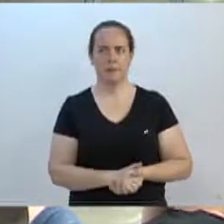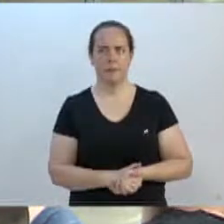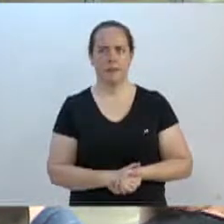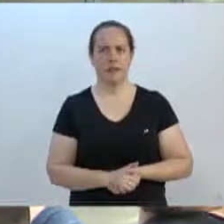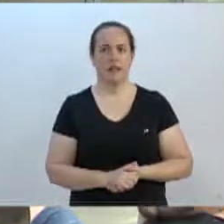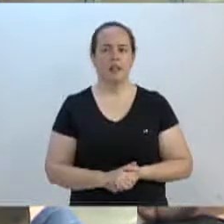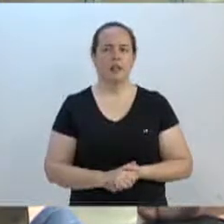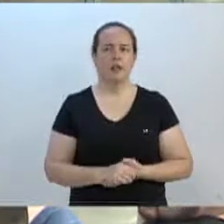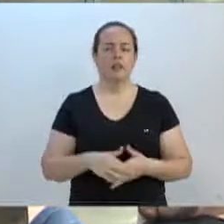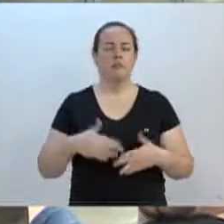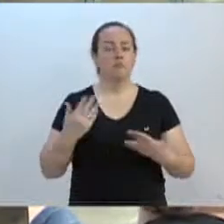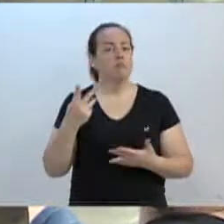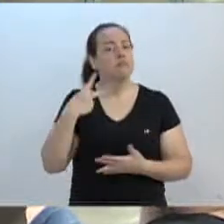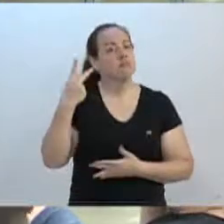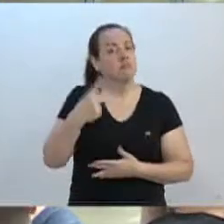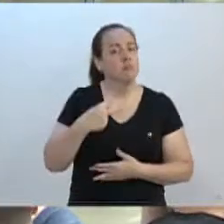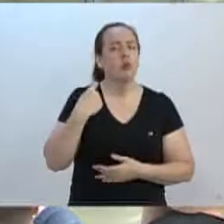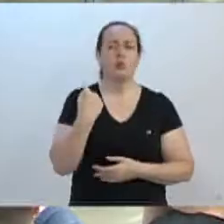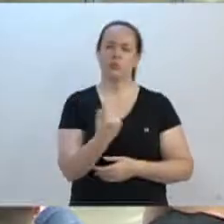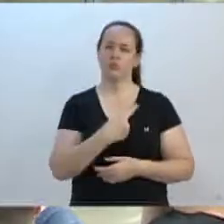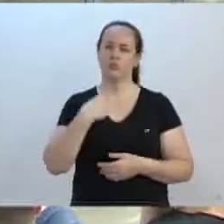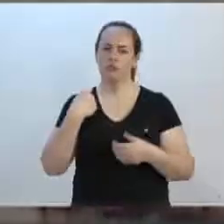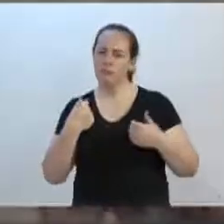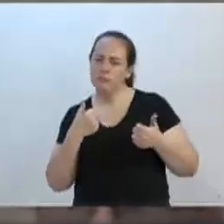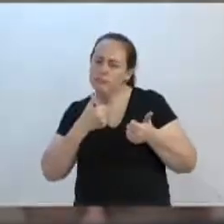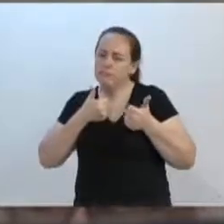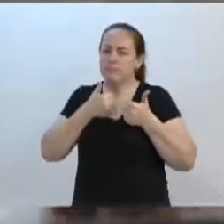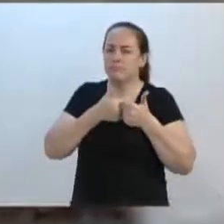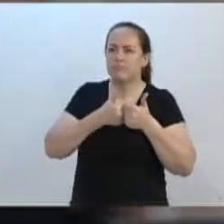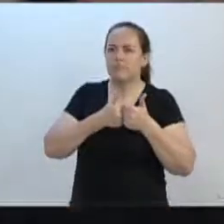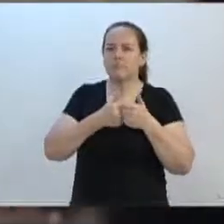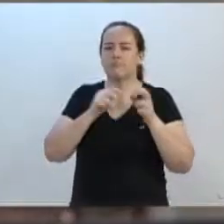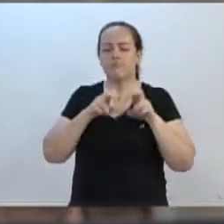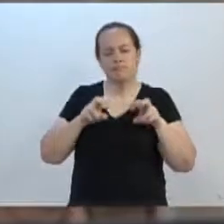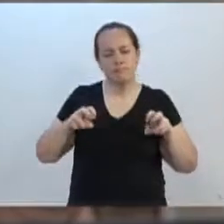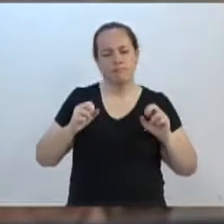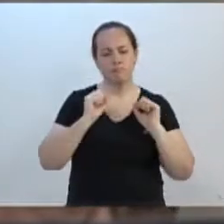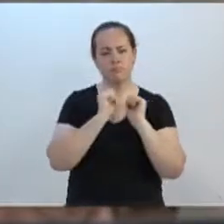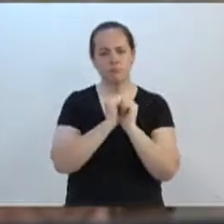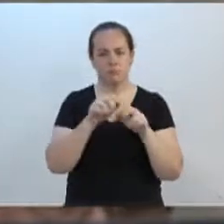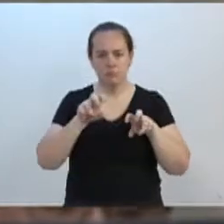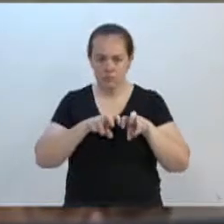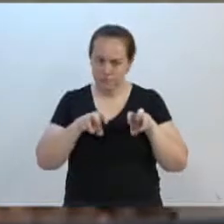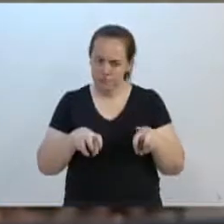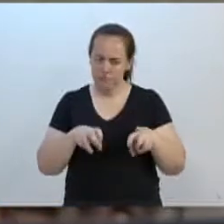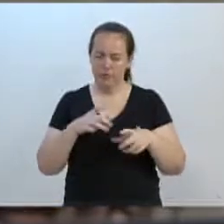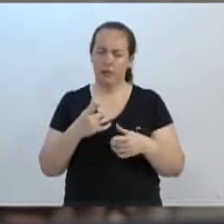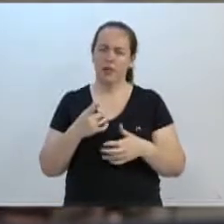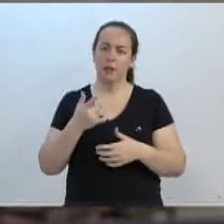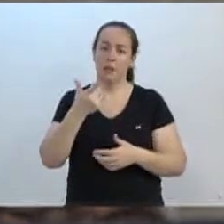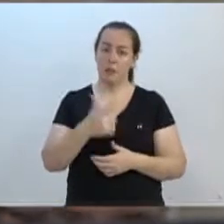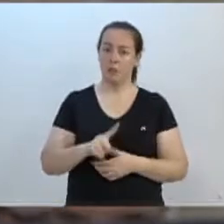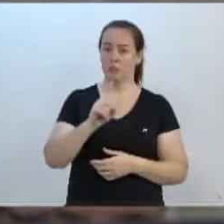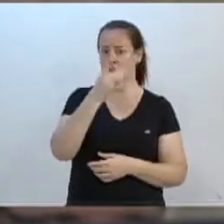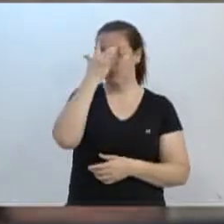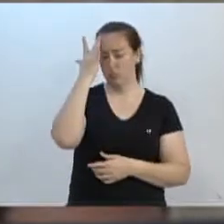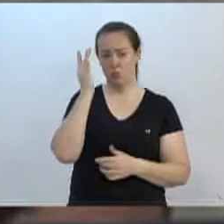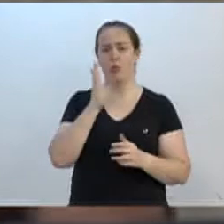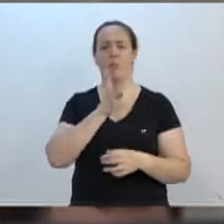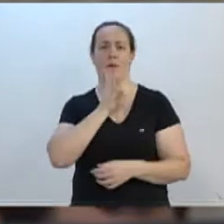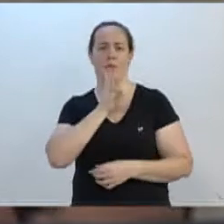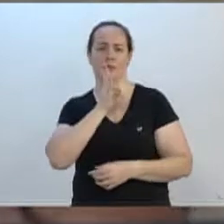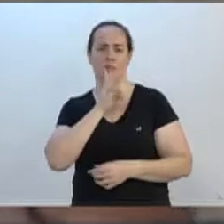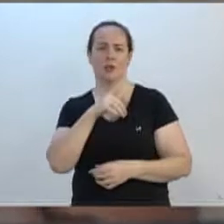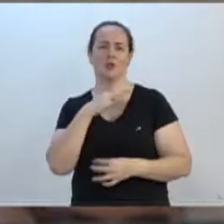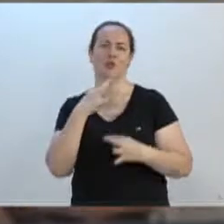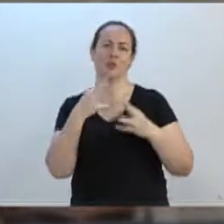Vereador, ficamos próximos, aqui da bancada, mais uma pessoa que conheci, e aqui é todos, a gente